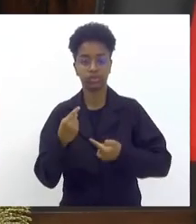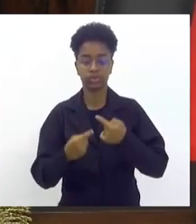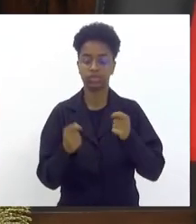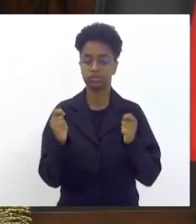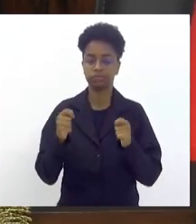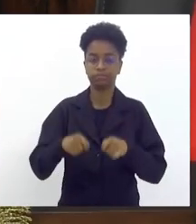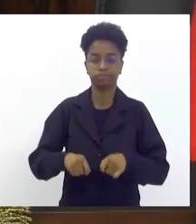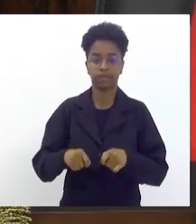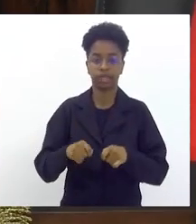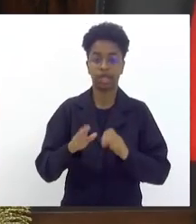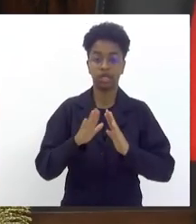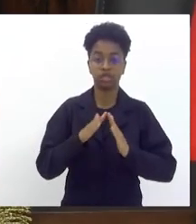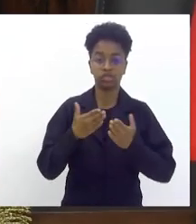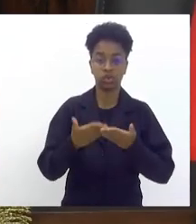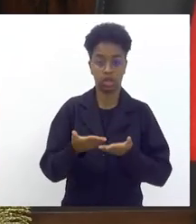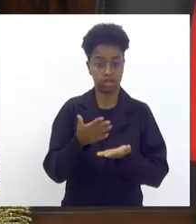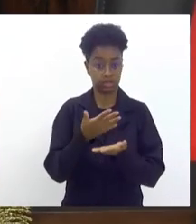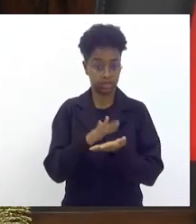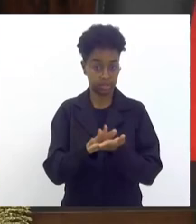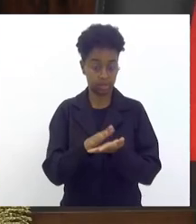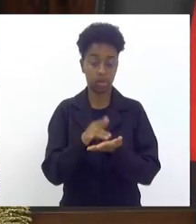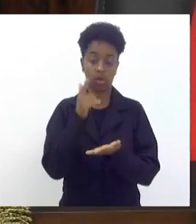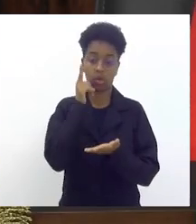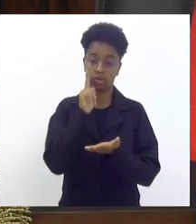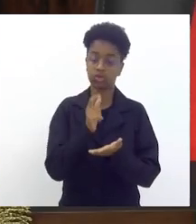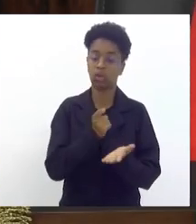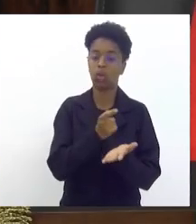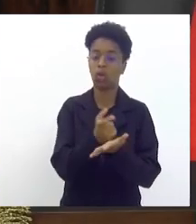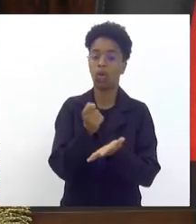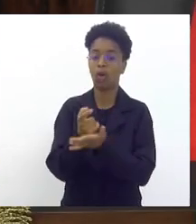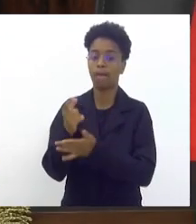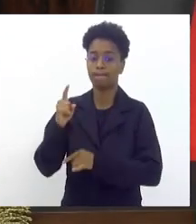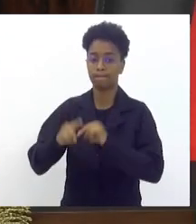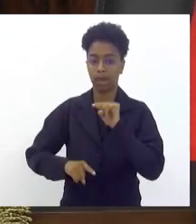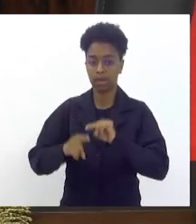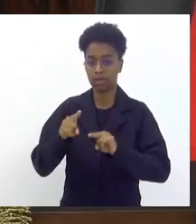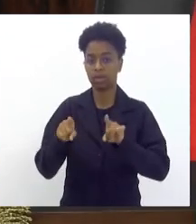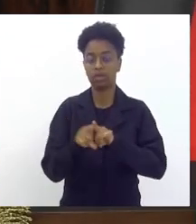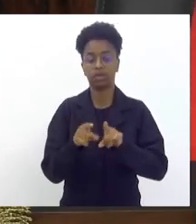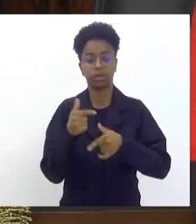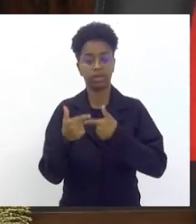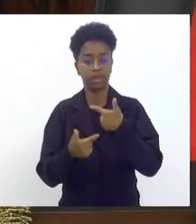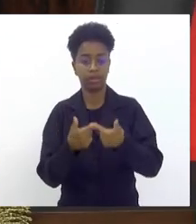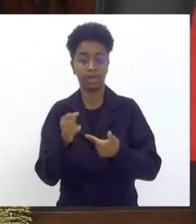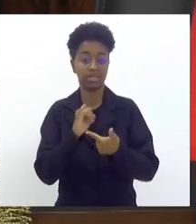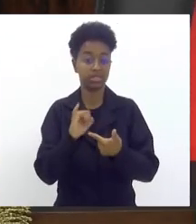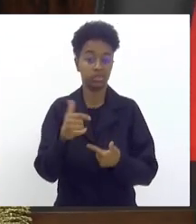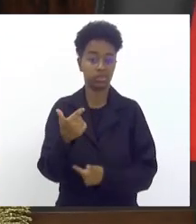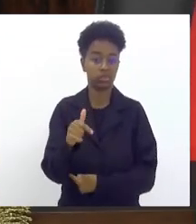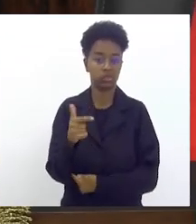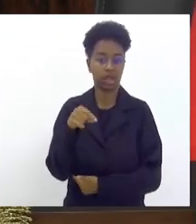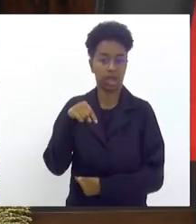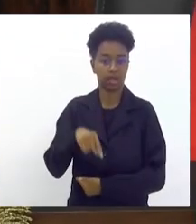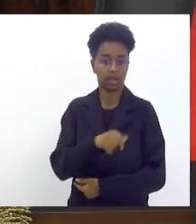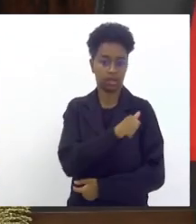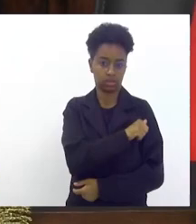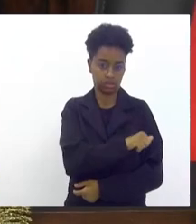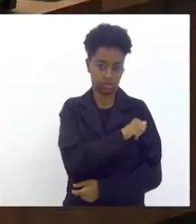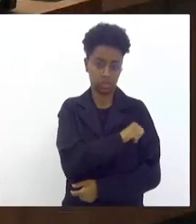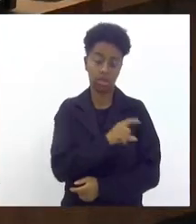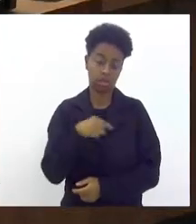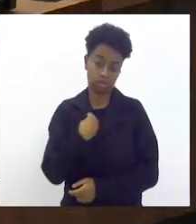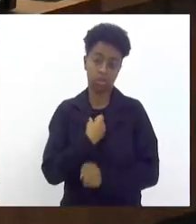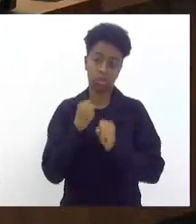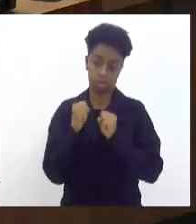com que as escolas de samba possam adquirir materiais e serviços que não se encontram no nosso estado a gente pode